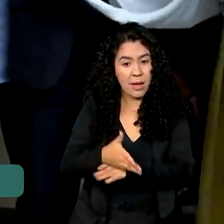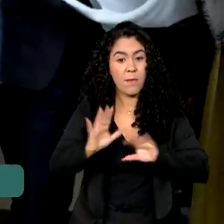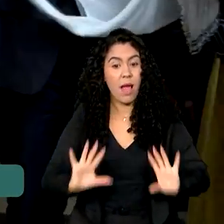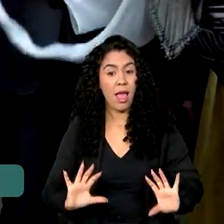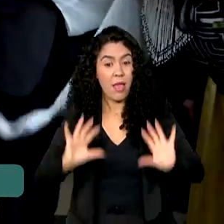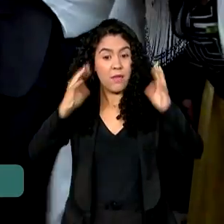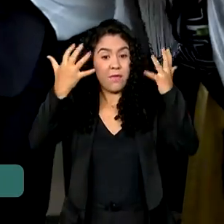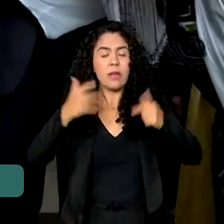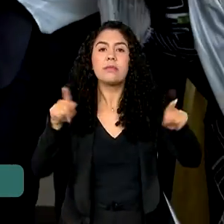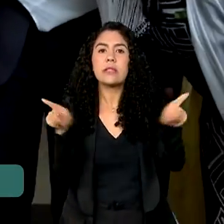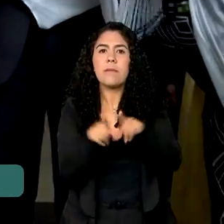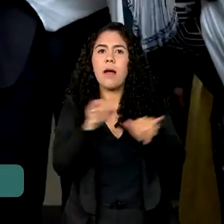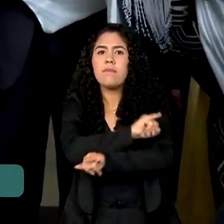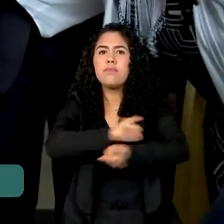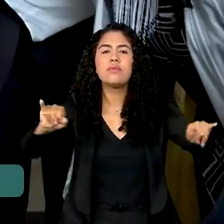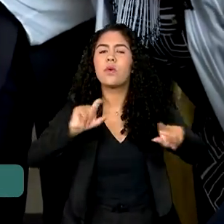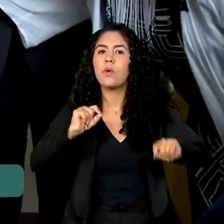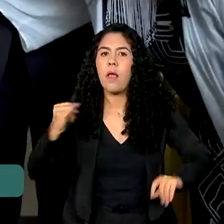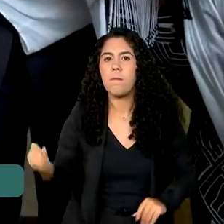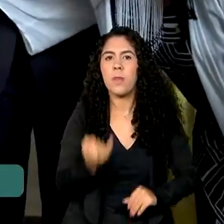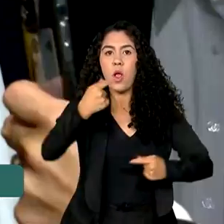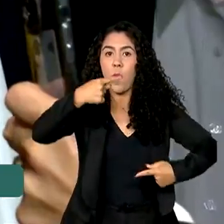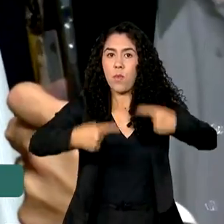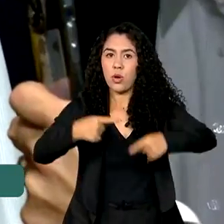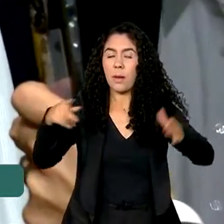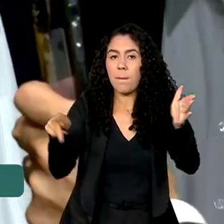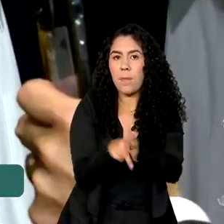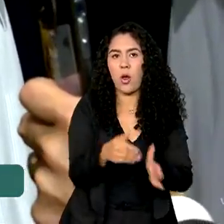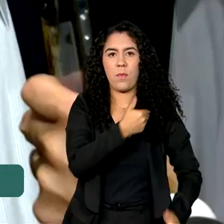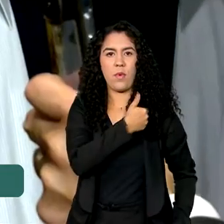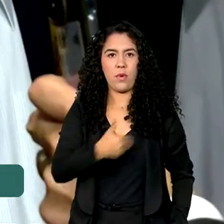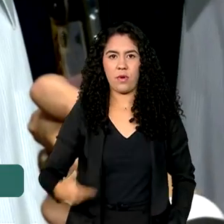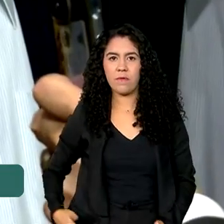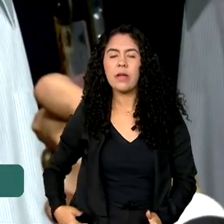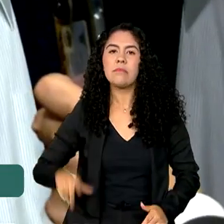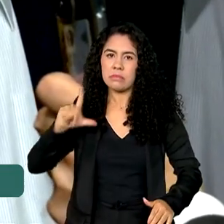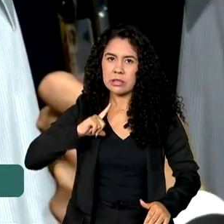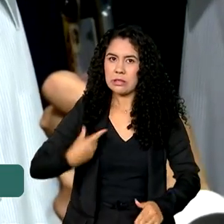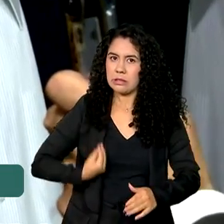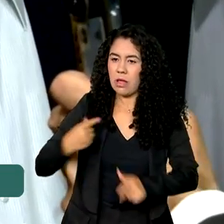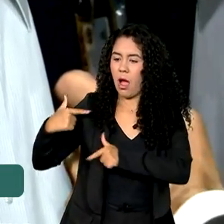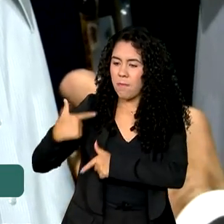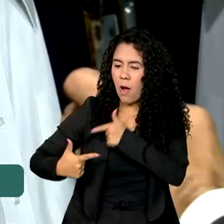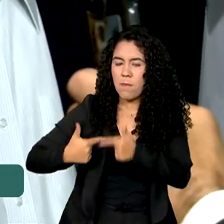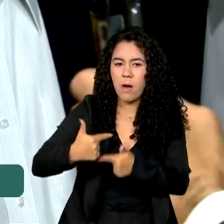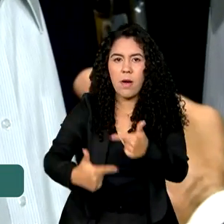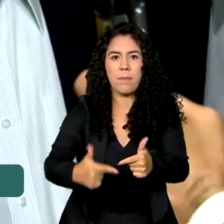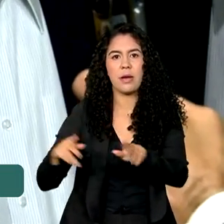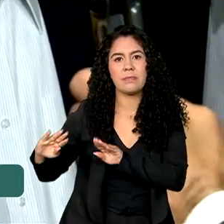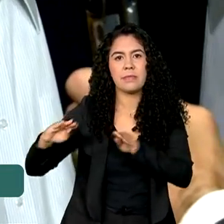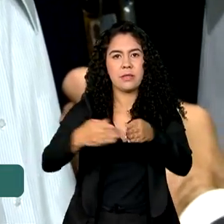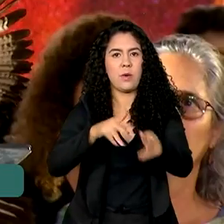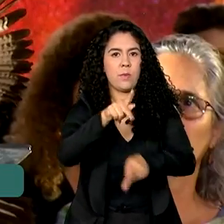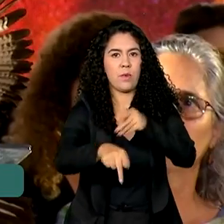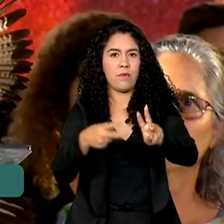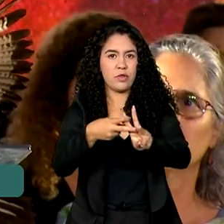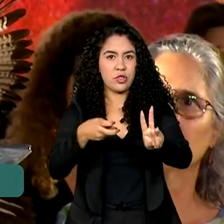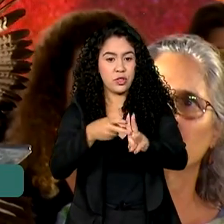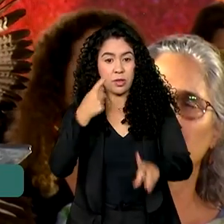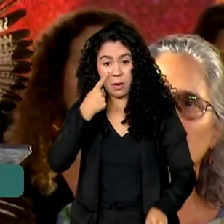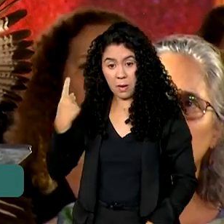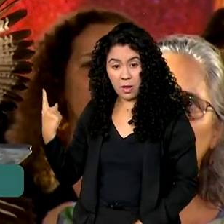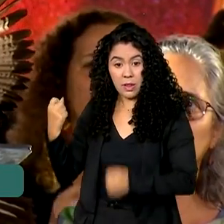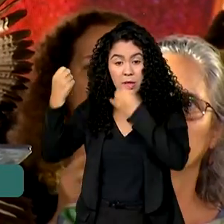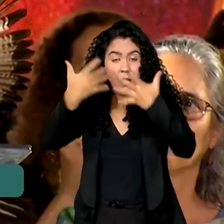e ressaltou as políticas de governo que vem realizando para os povos indígenas. O